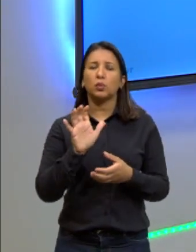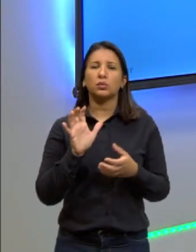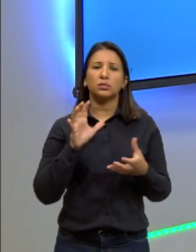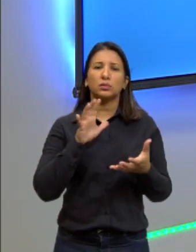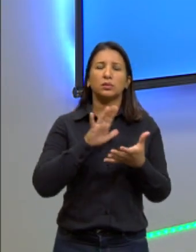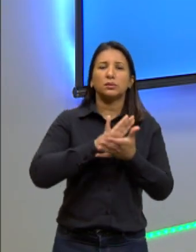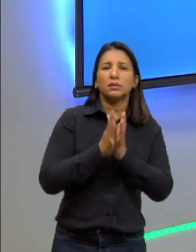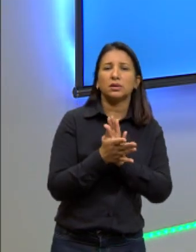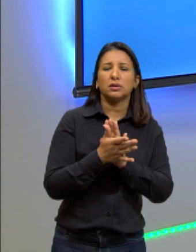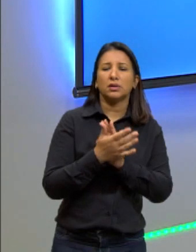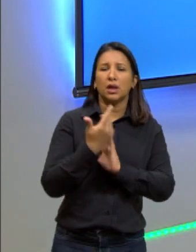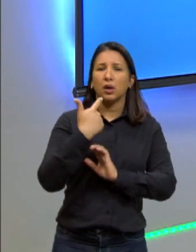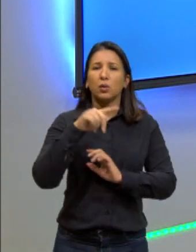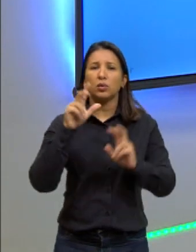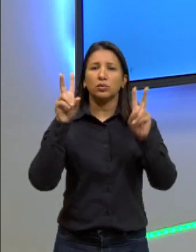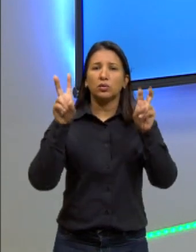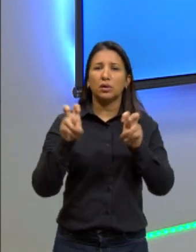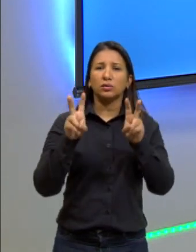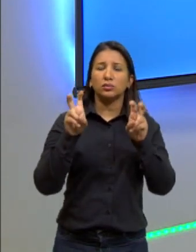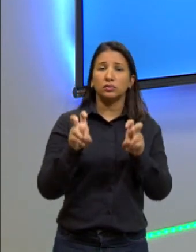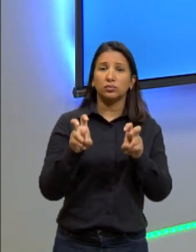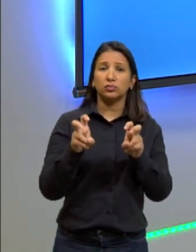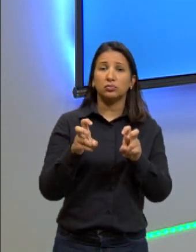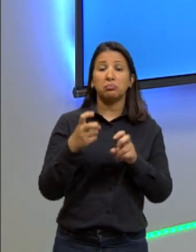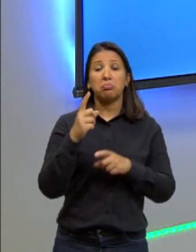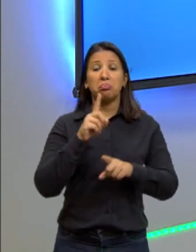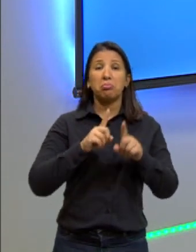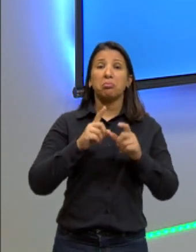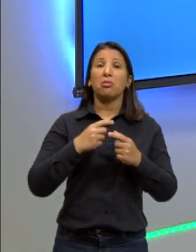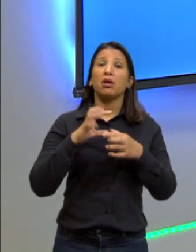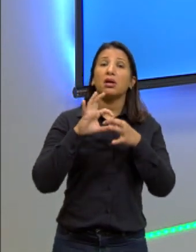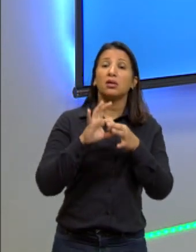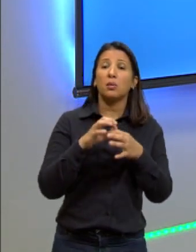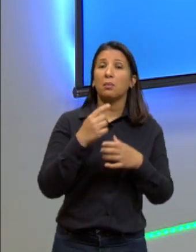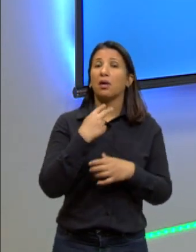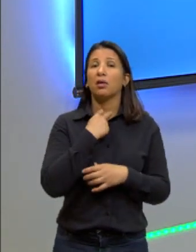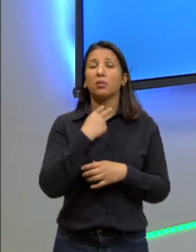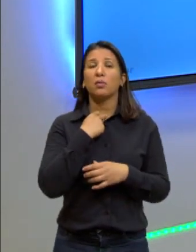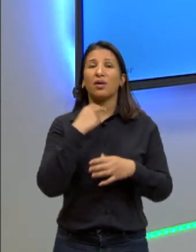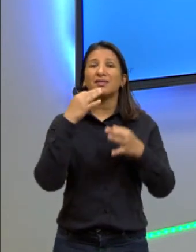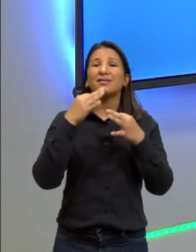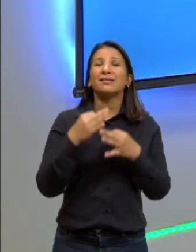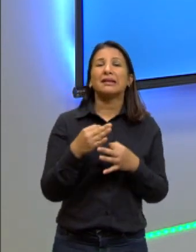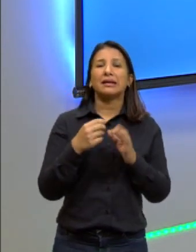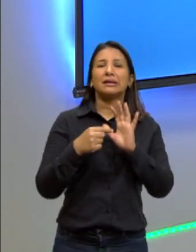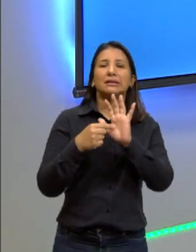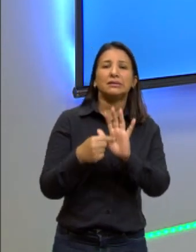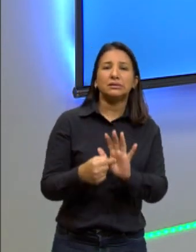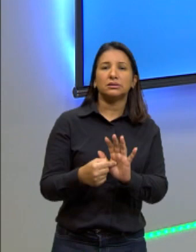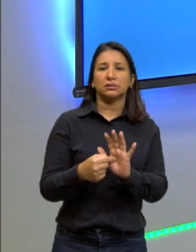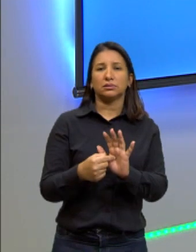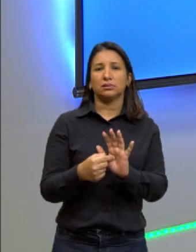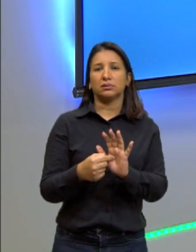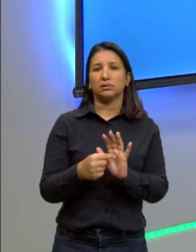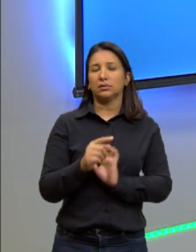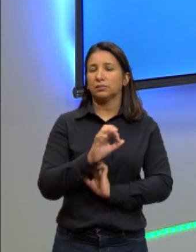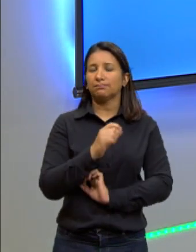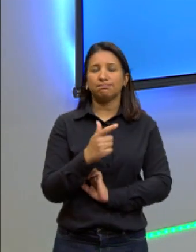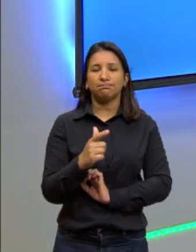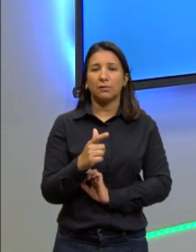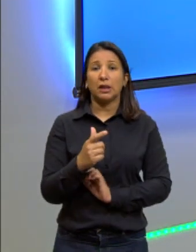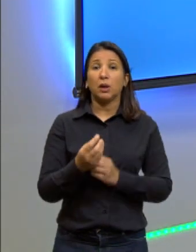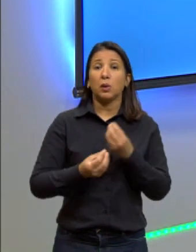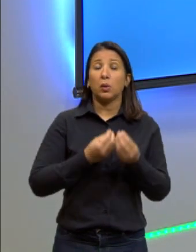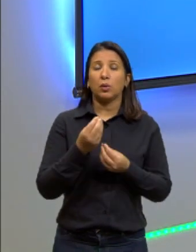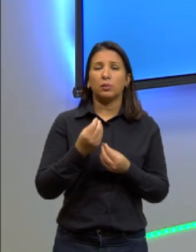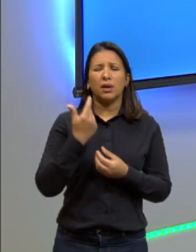assunto que talvez tenha uma ligação, mas ele não pode afirmar isso de forma enfática. Já é